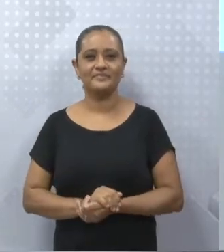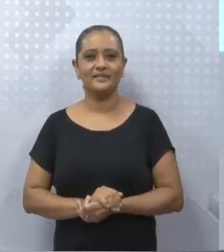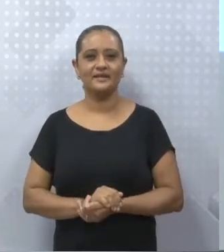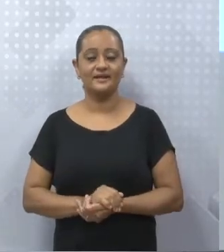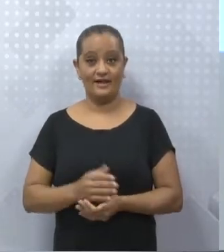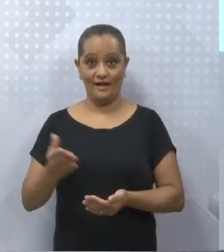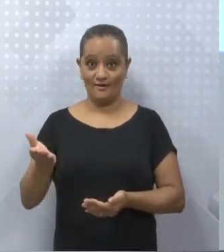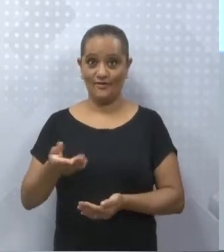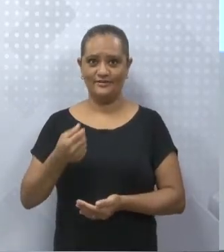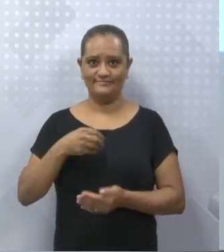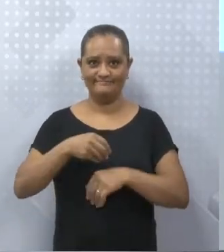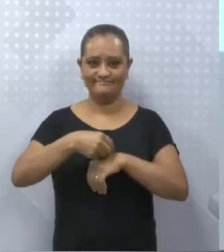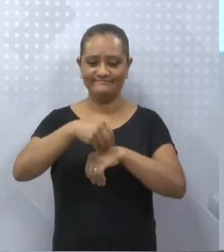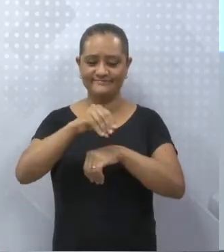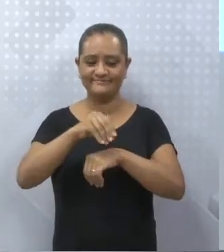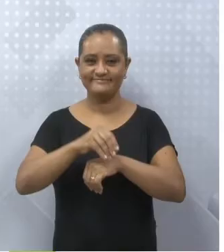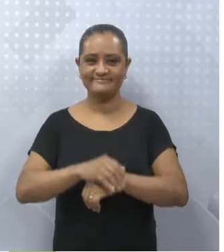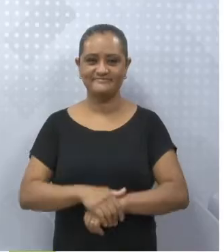vamos lá?